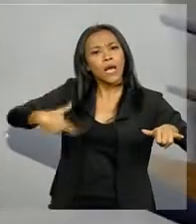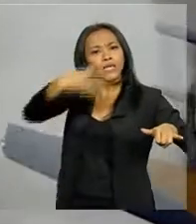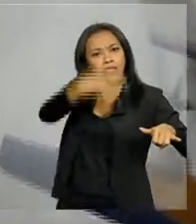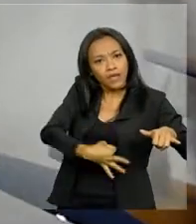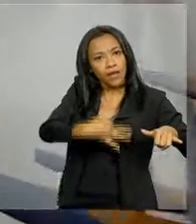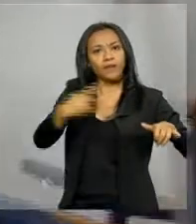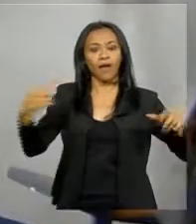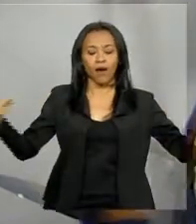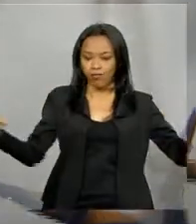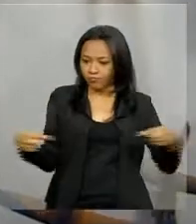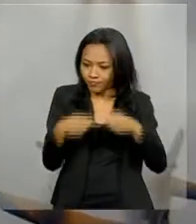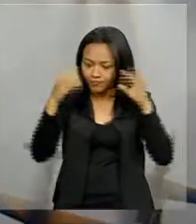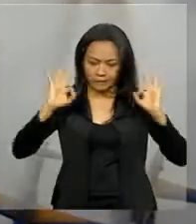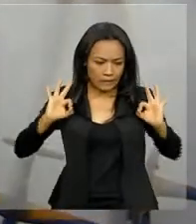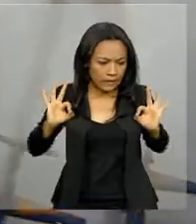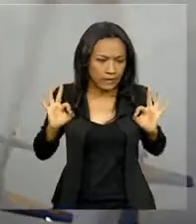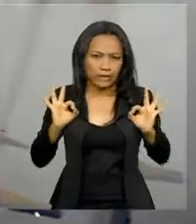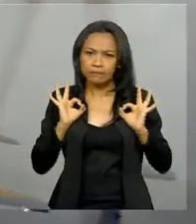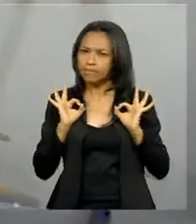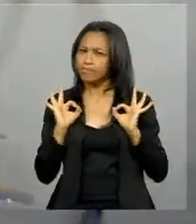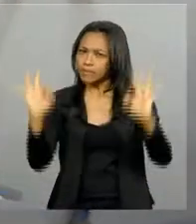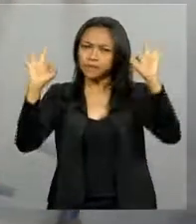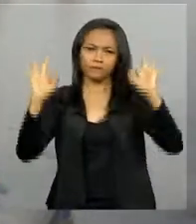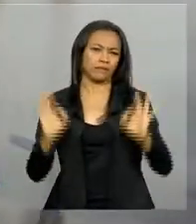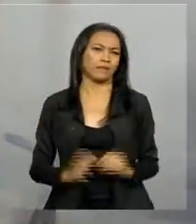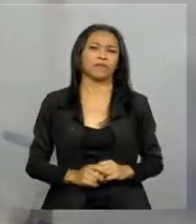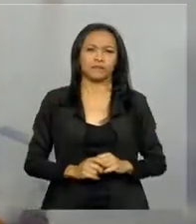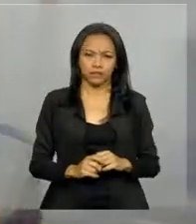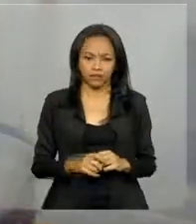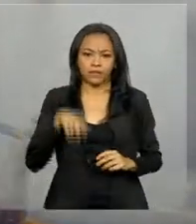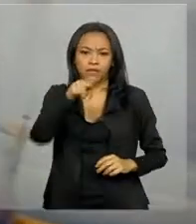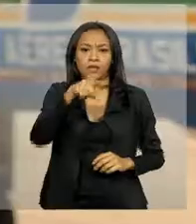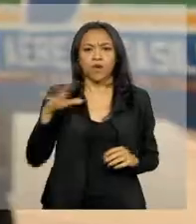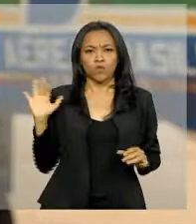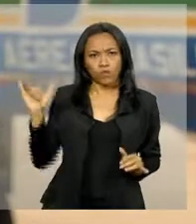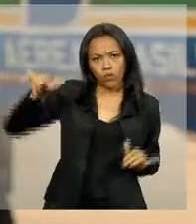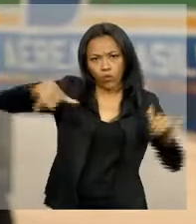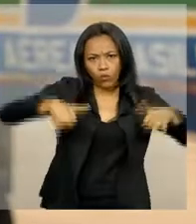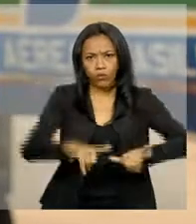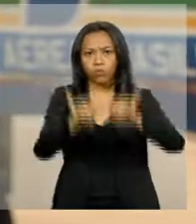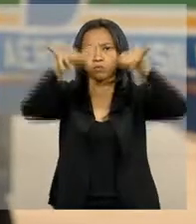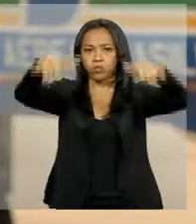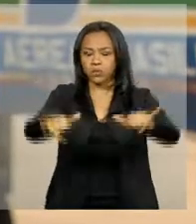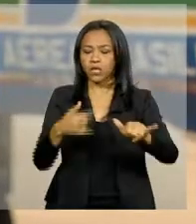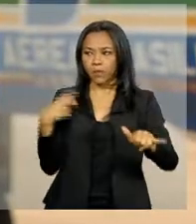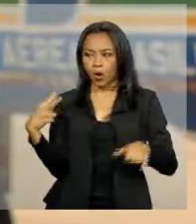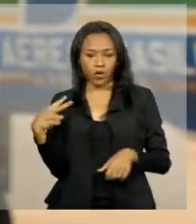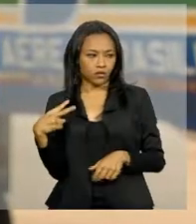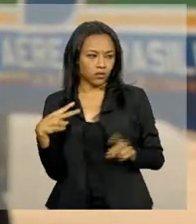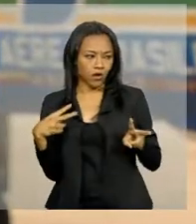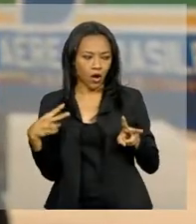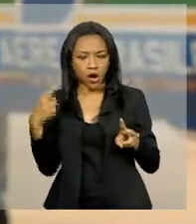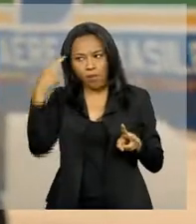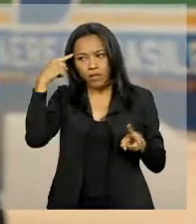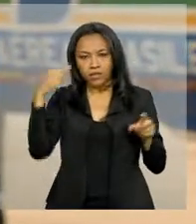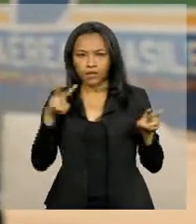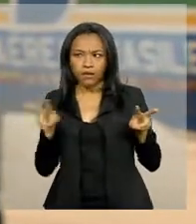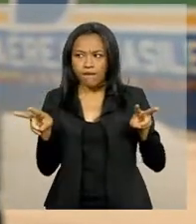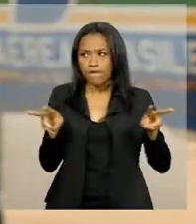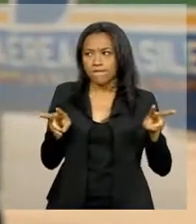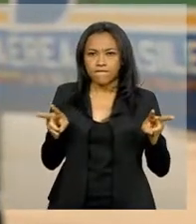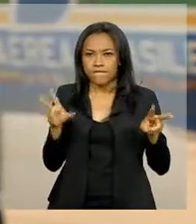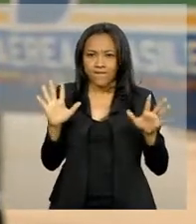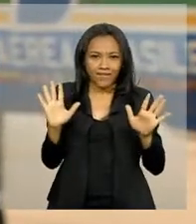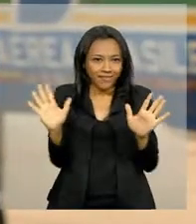Uma coordenação fina, no limite. Durante o voo, durante as manobras, a gente está sempre concentrado no outro avião, e não